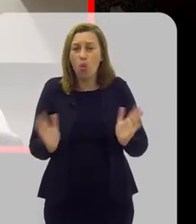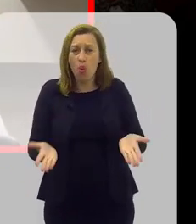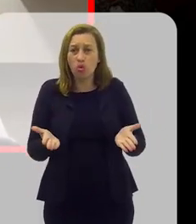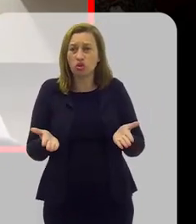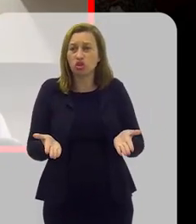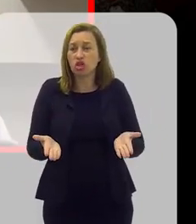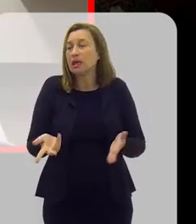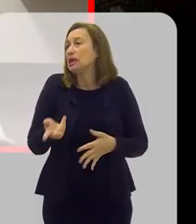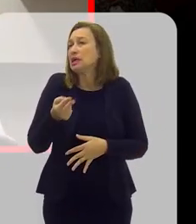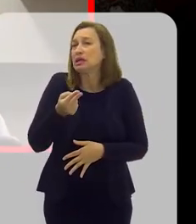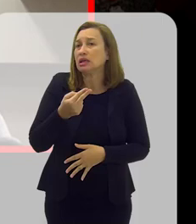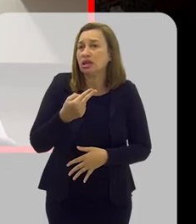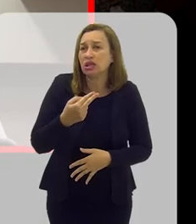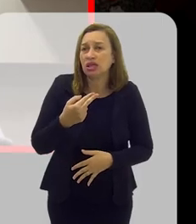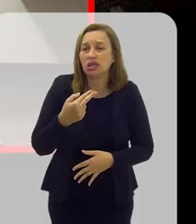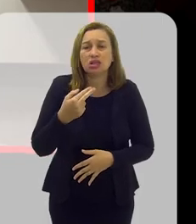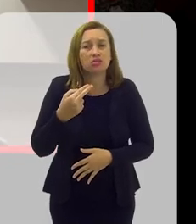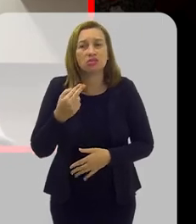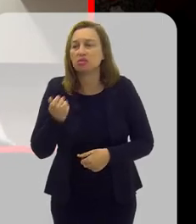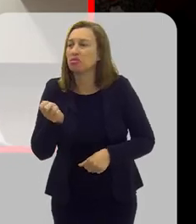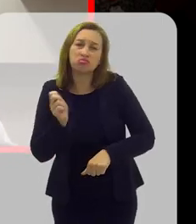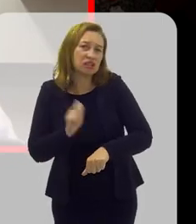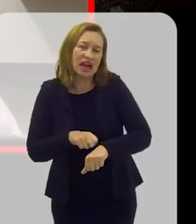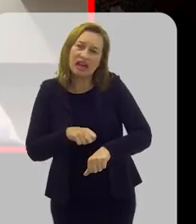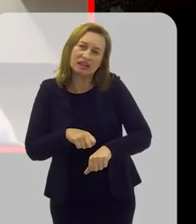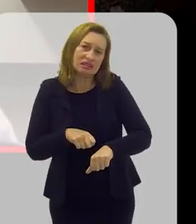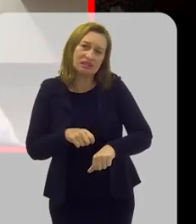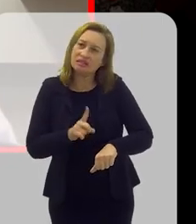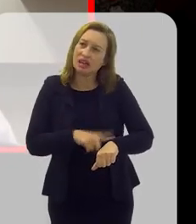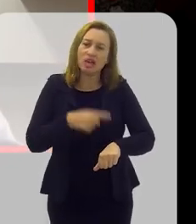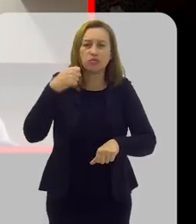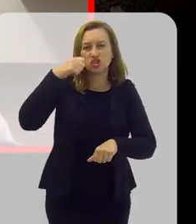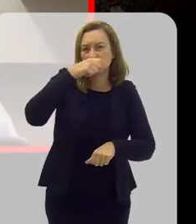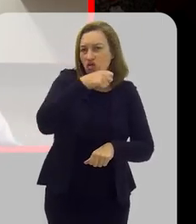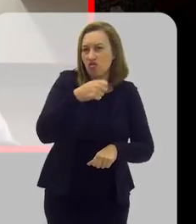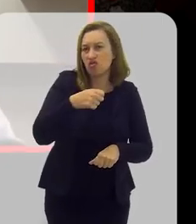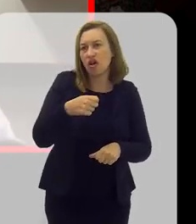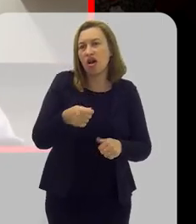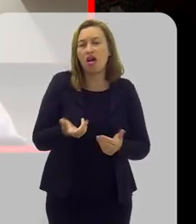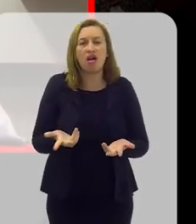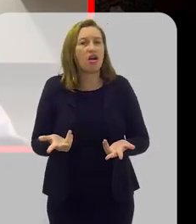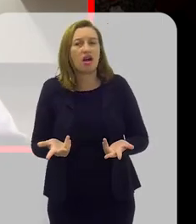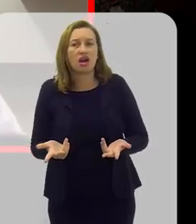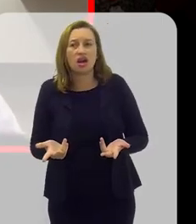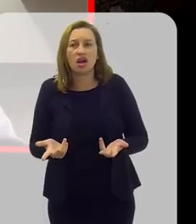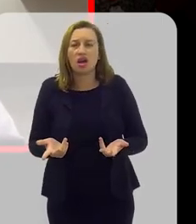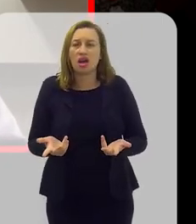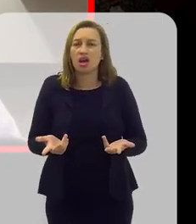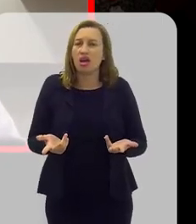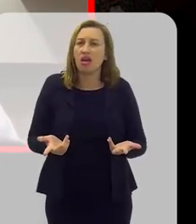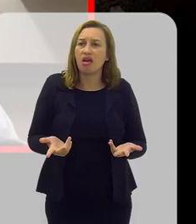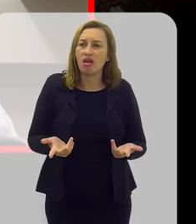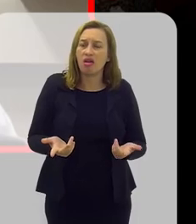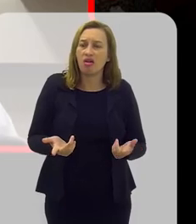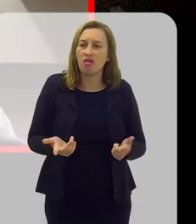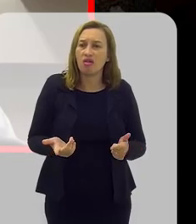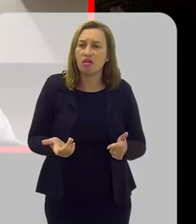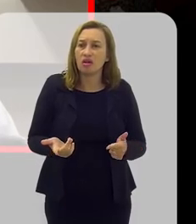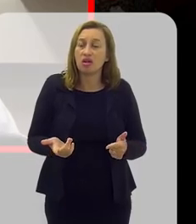conduta de que não tem esse tempo, não pode, e era uma questão de saúde por conta da